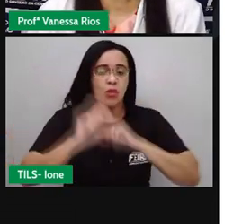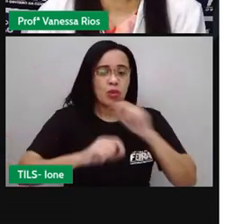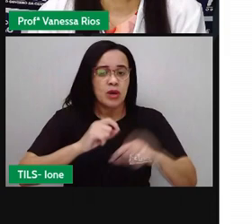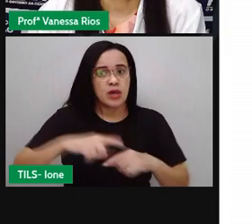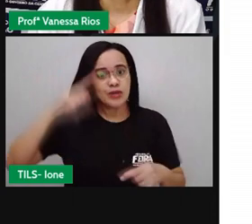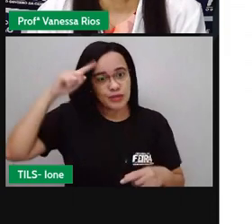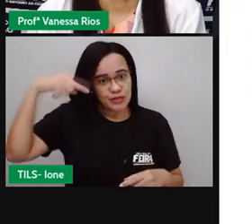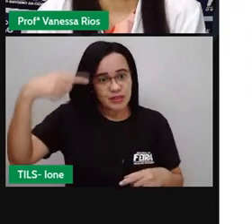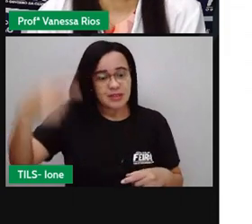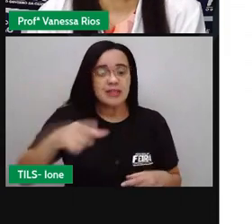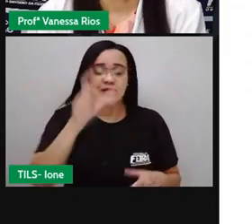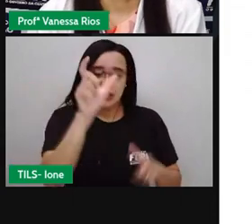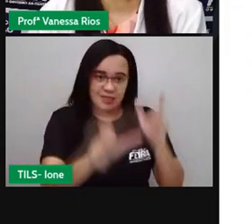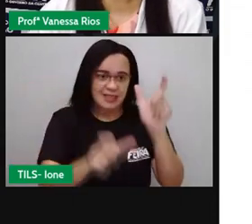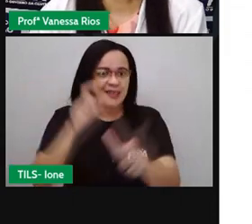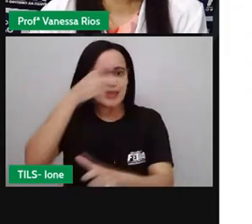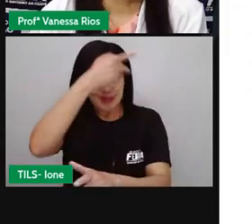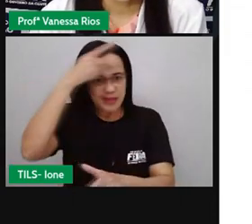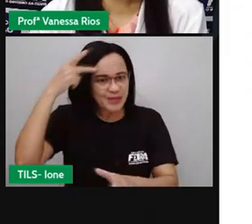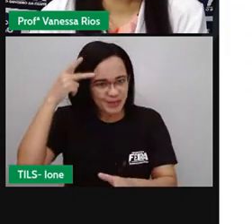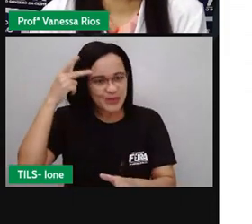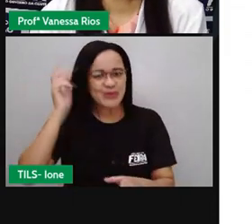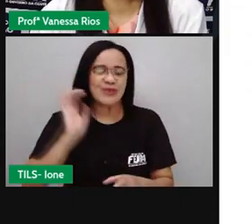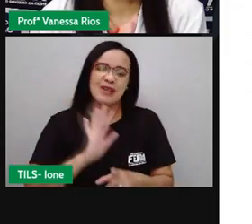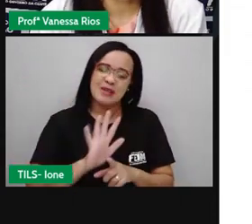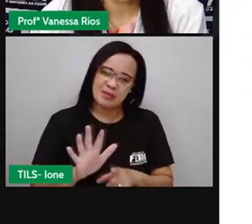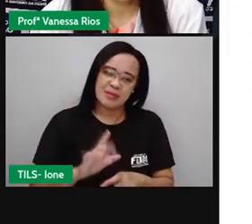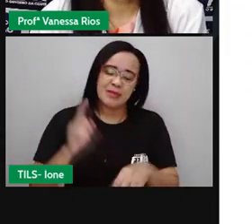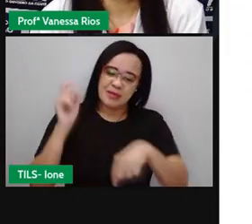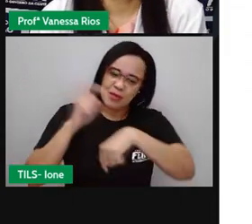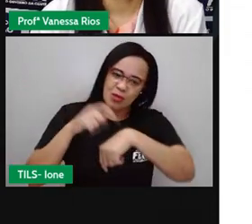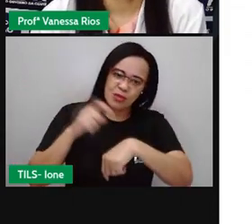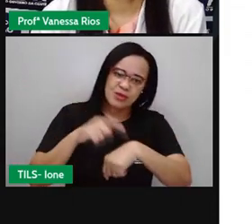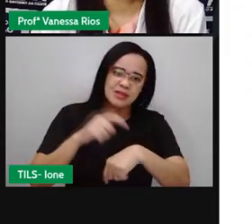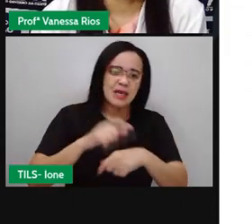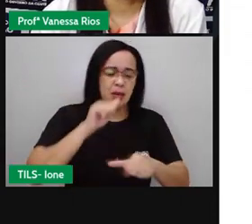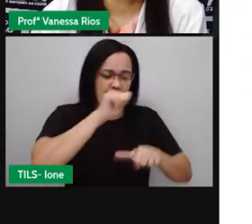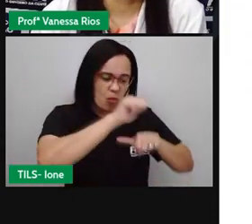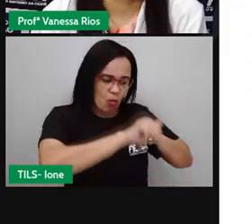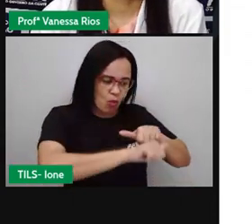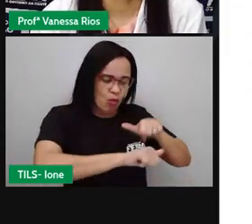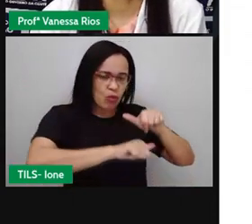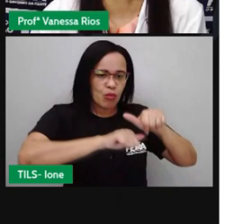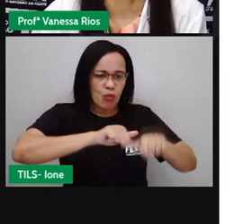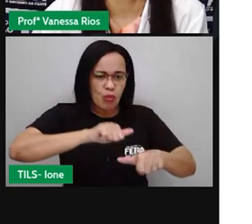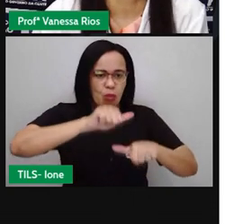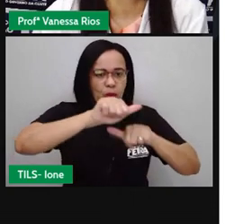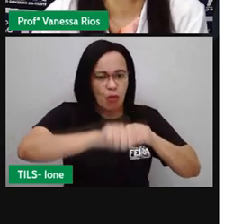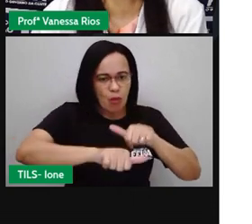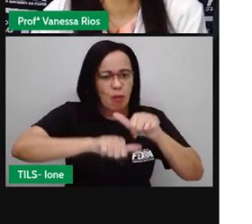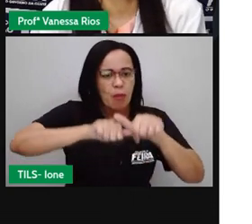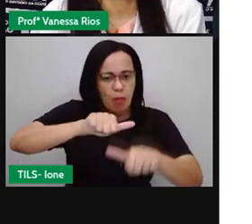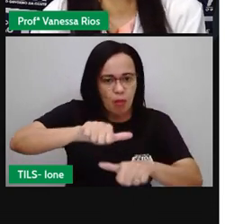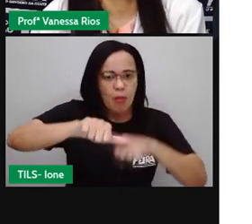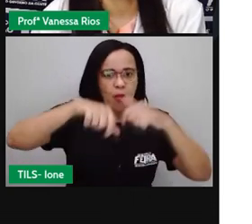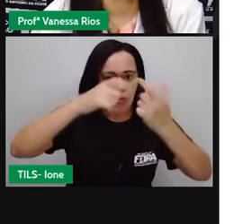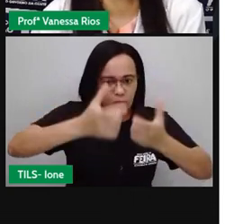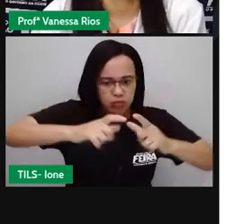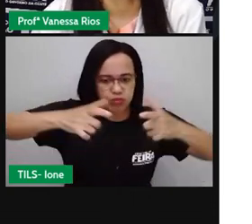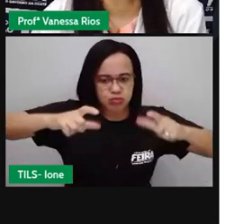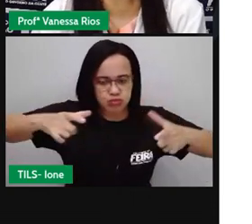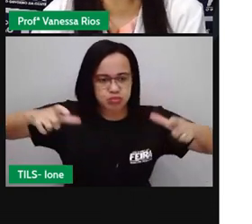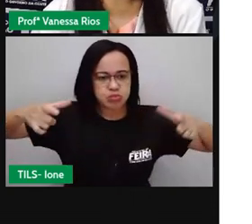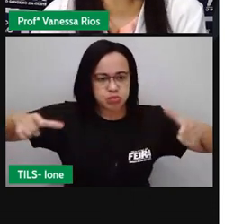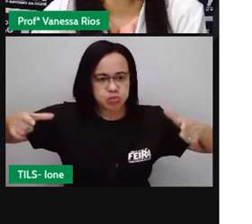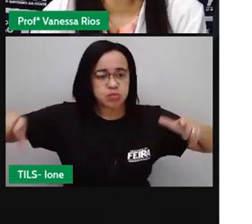o tempo aí traçou para a crônica transformações, modificações que ampliou as características desse